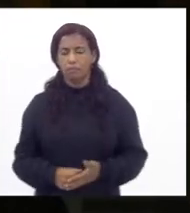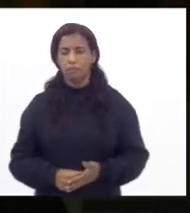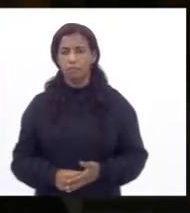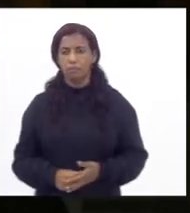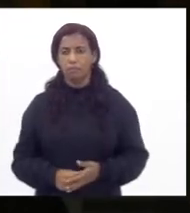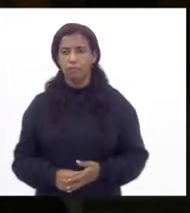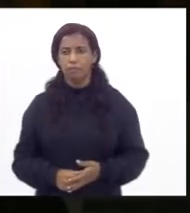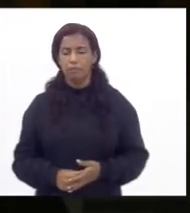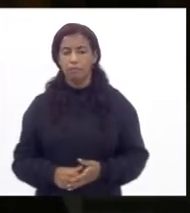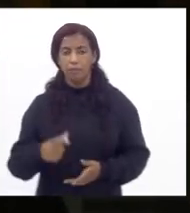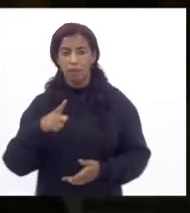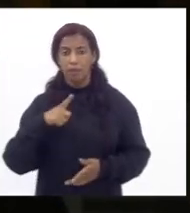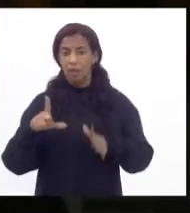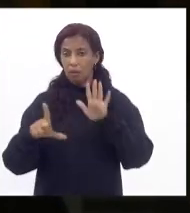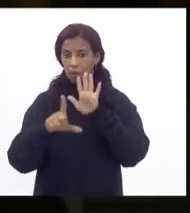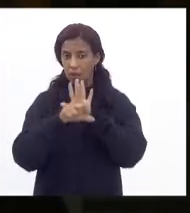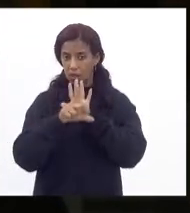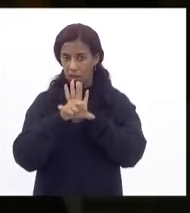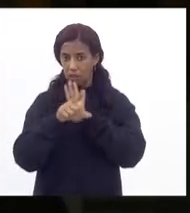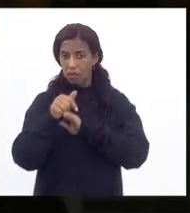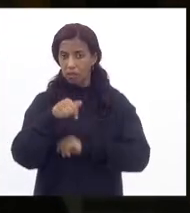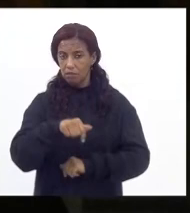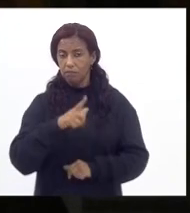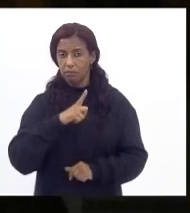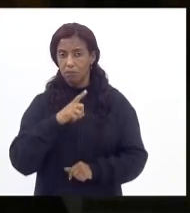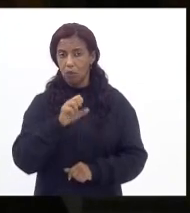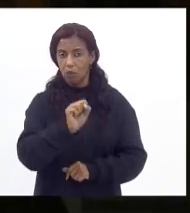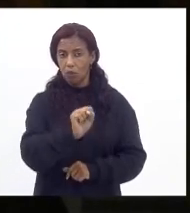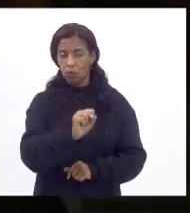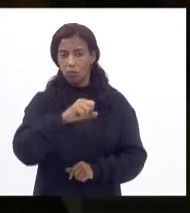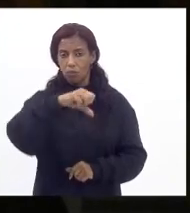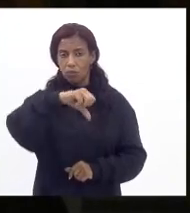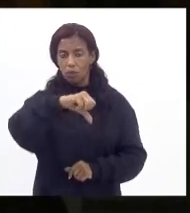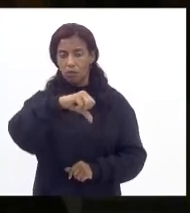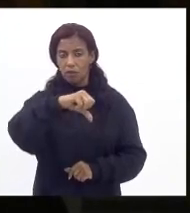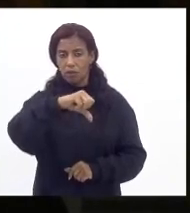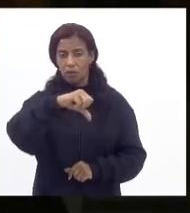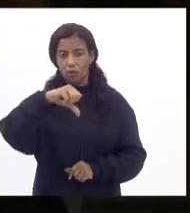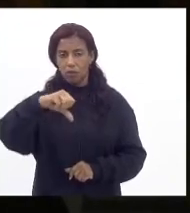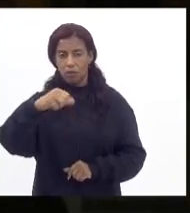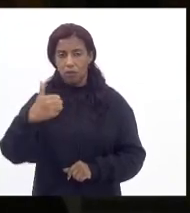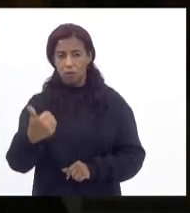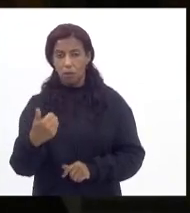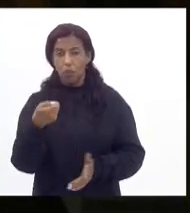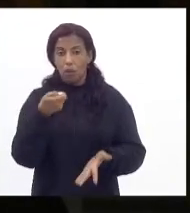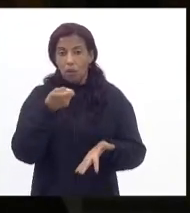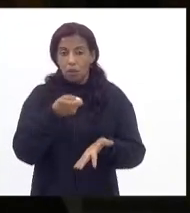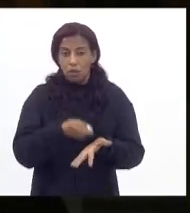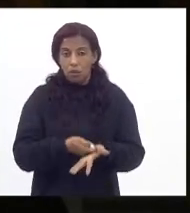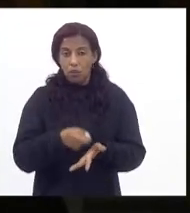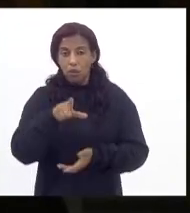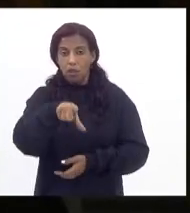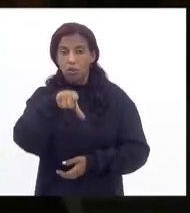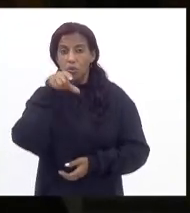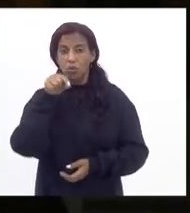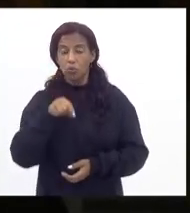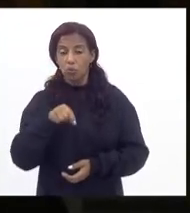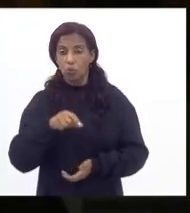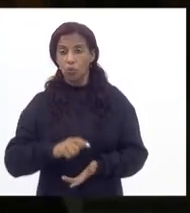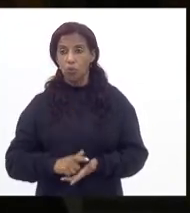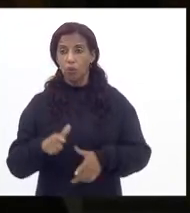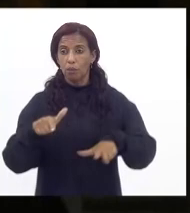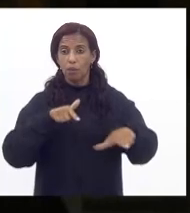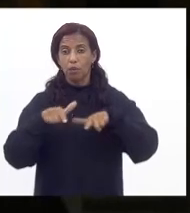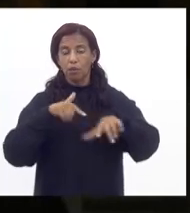destacar tem uma legislação em vigor a lei 8.991 que assegura a opção pelo